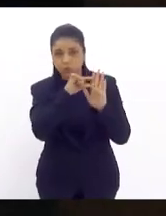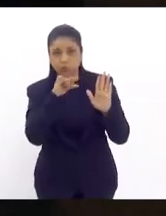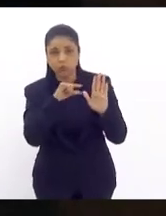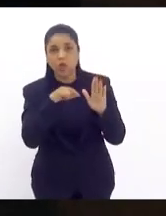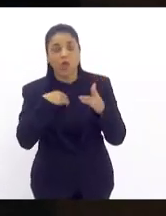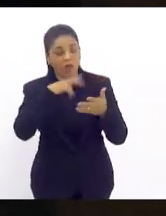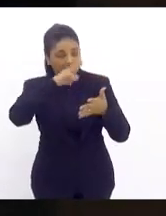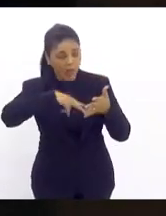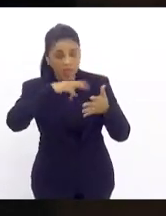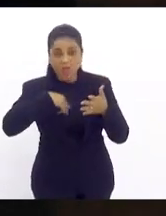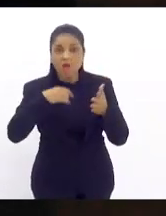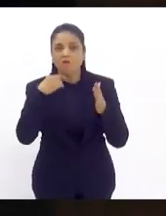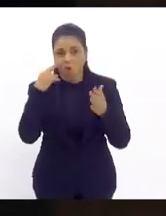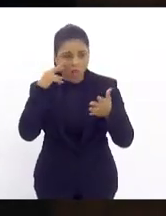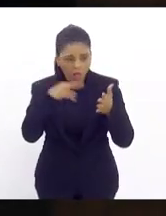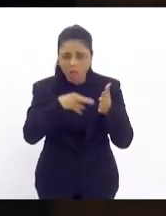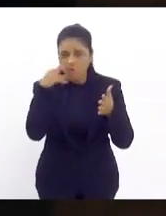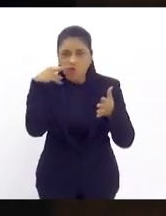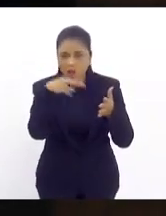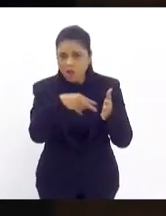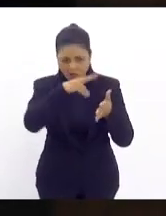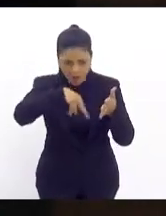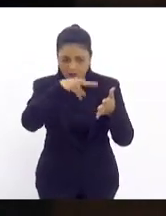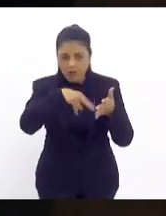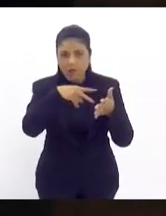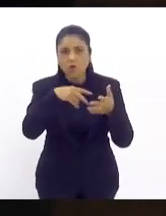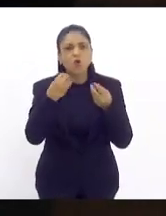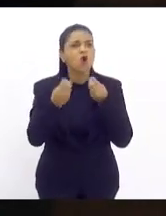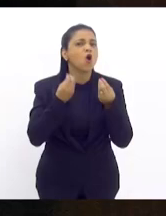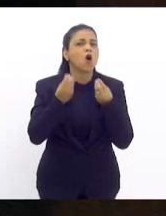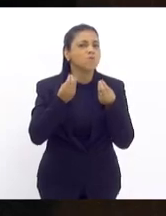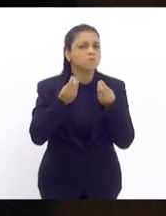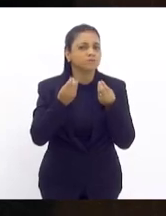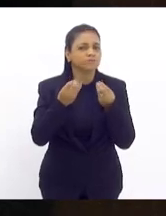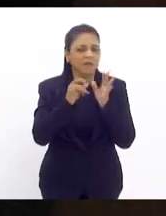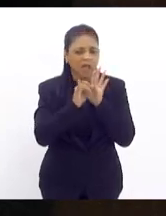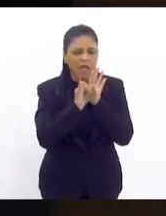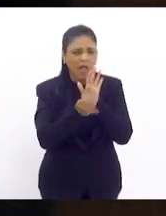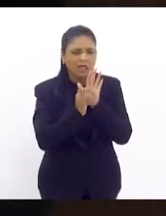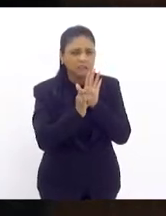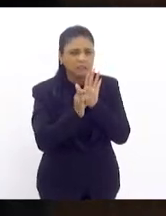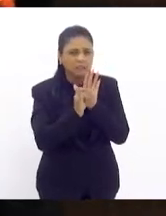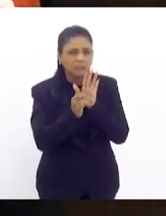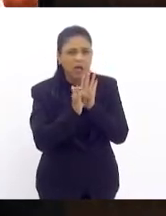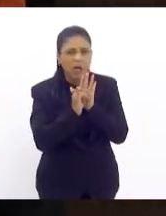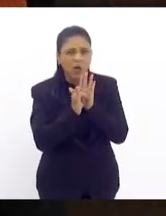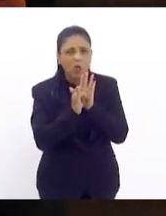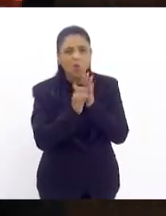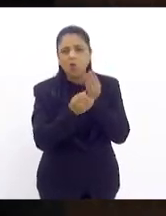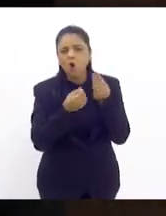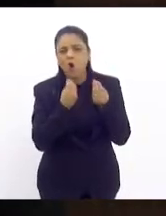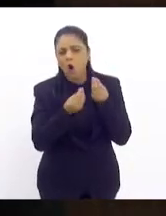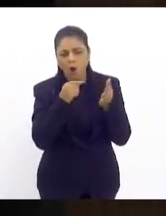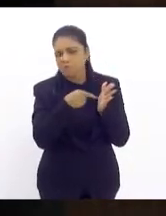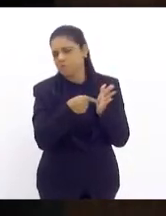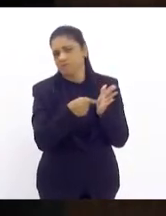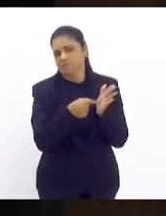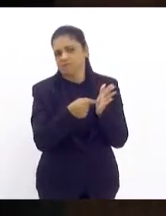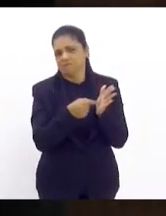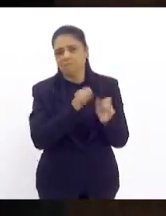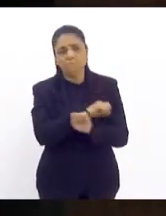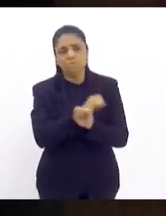aqui para vocês verem como que pode um edital ser colocado na rua, deputado Pobel, dessa forma.